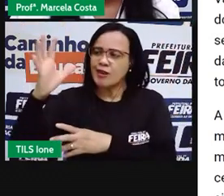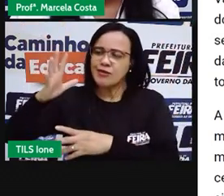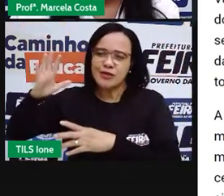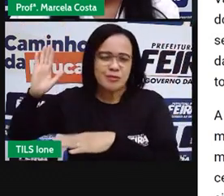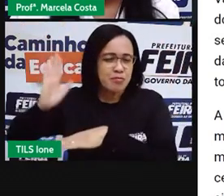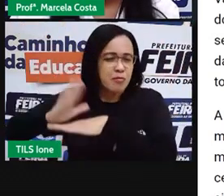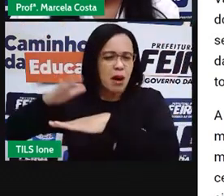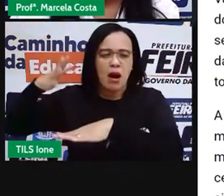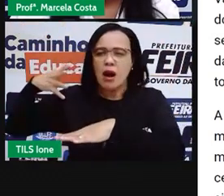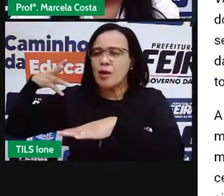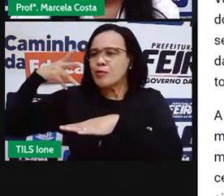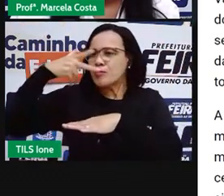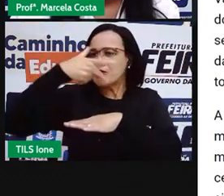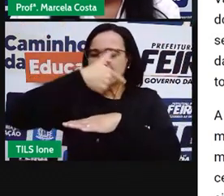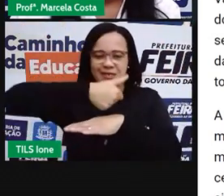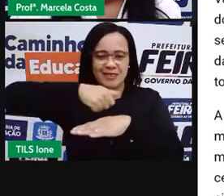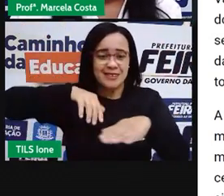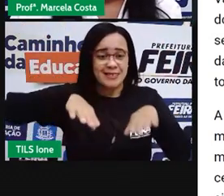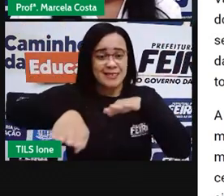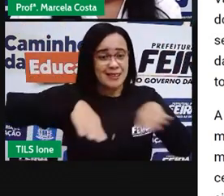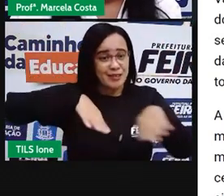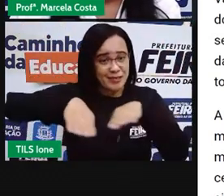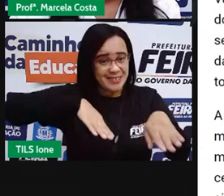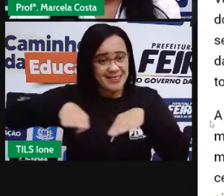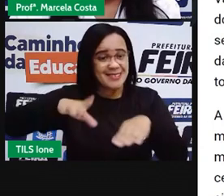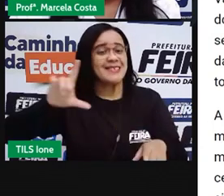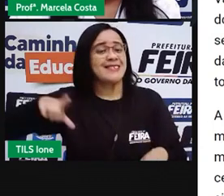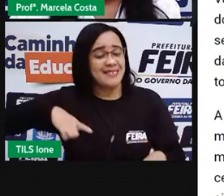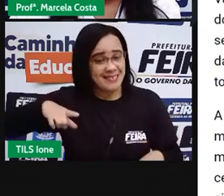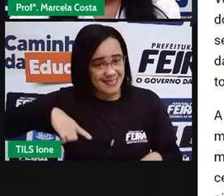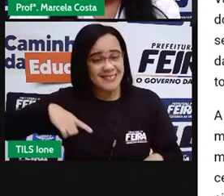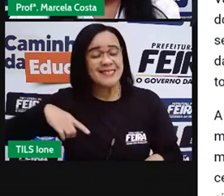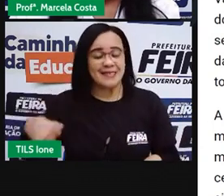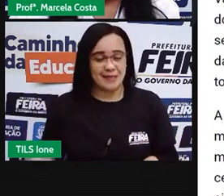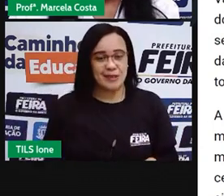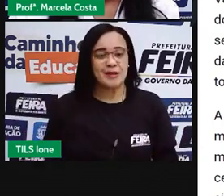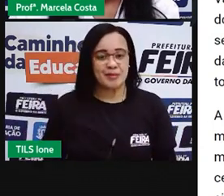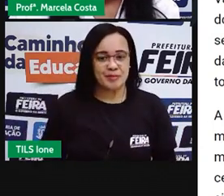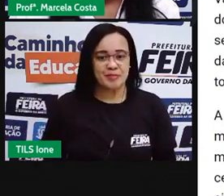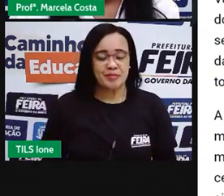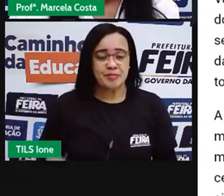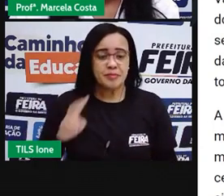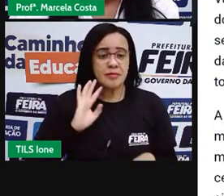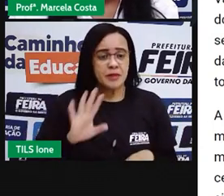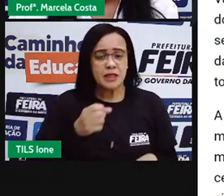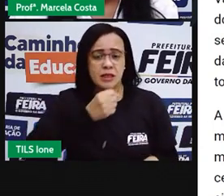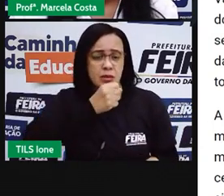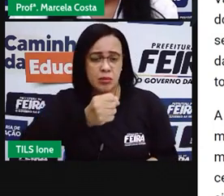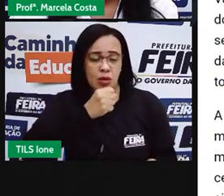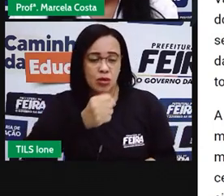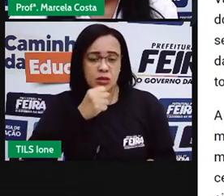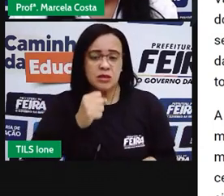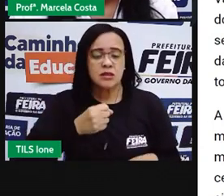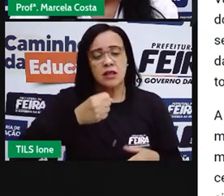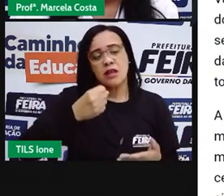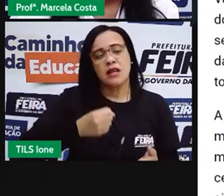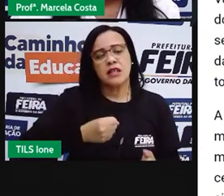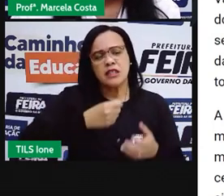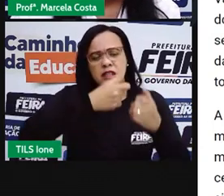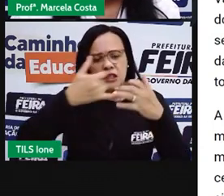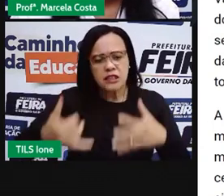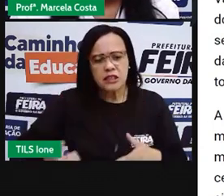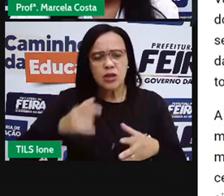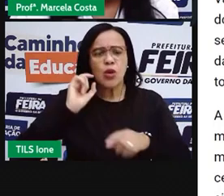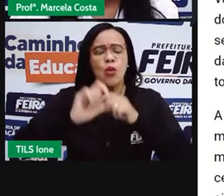de toda a Avenida. Então, logo no início dessa reportagem, a gente vê alguns aspectos que vão